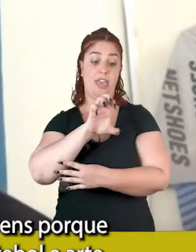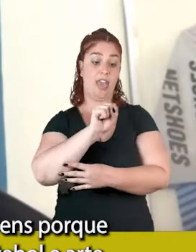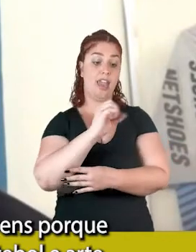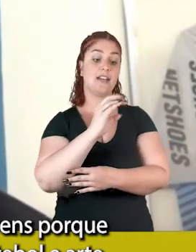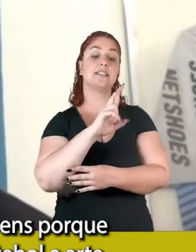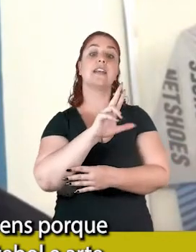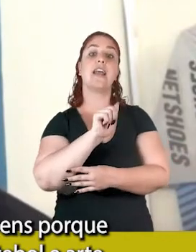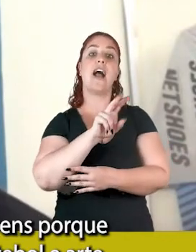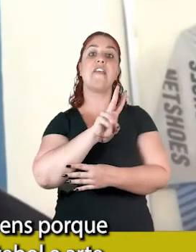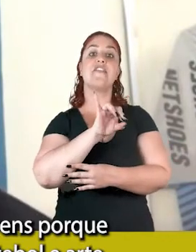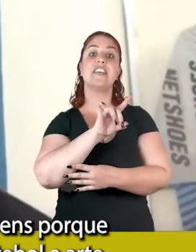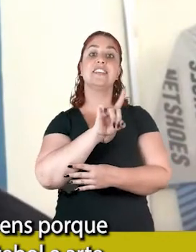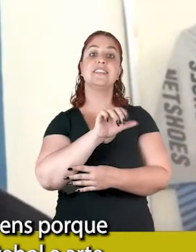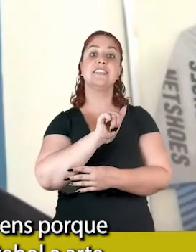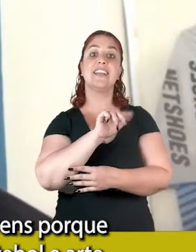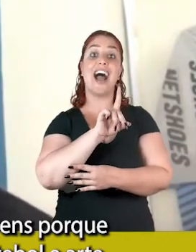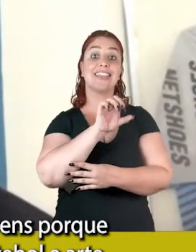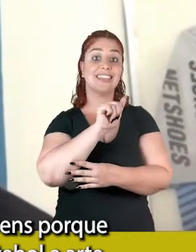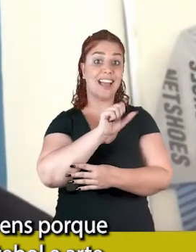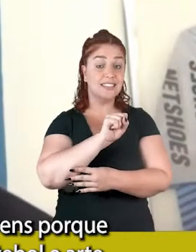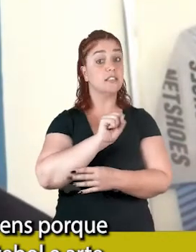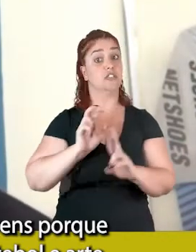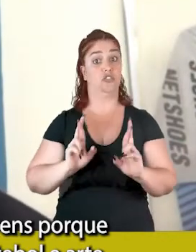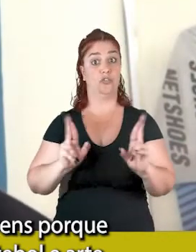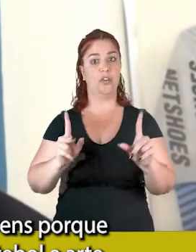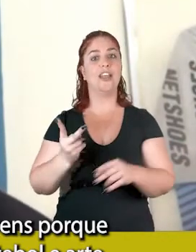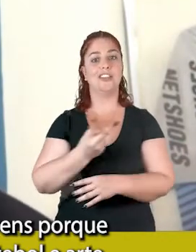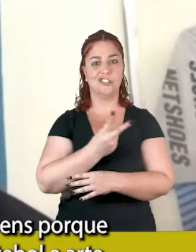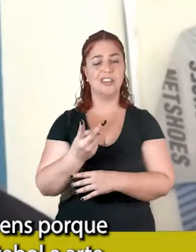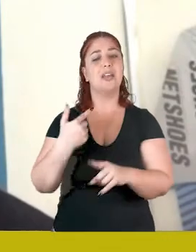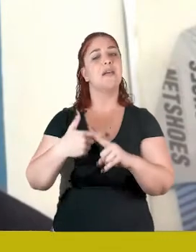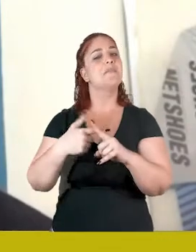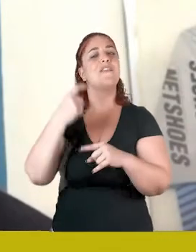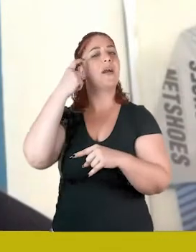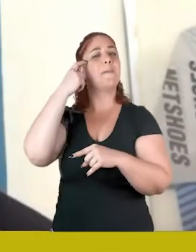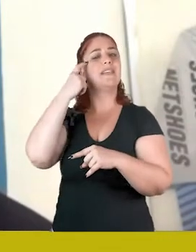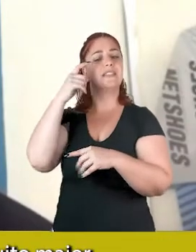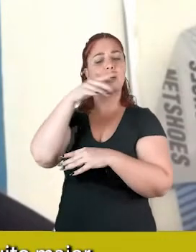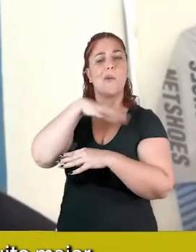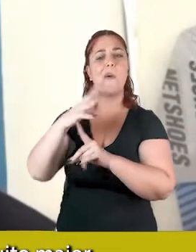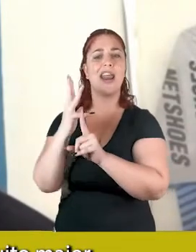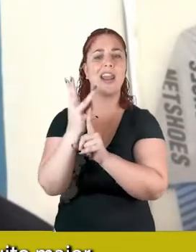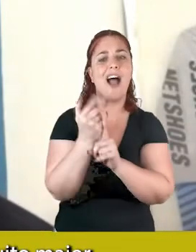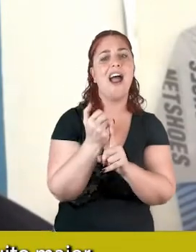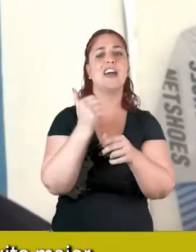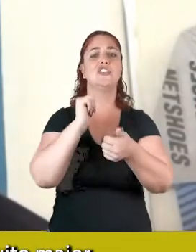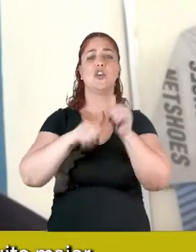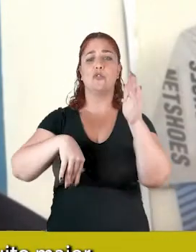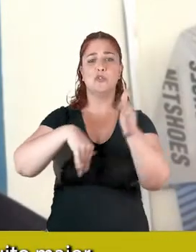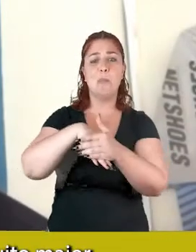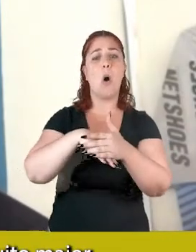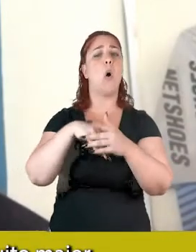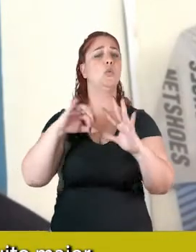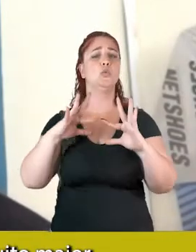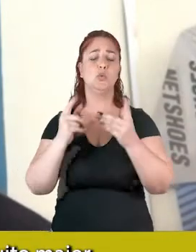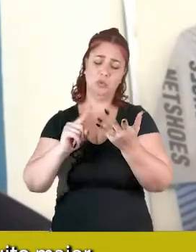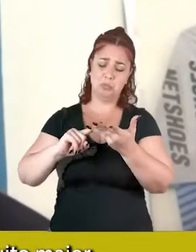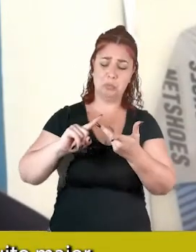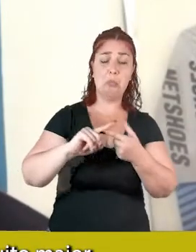a gente fica nessa de futebol e arte, né, sendo que existe um mundo muito maior